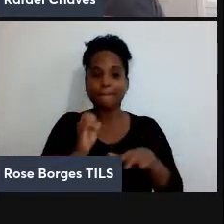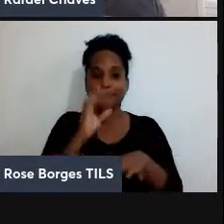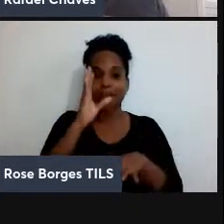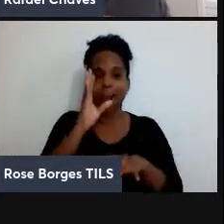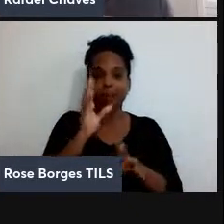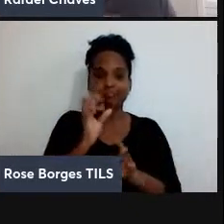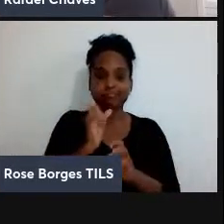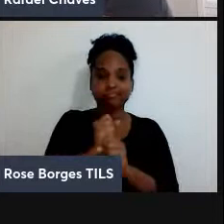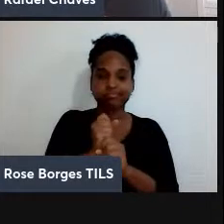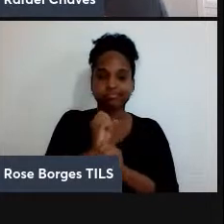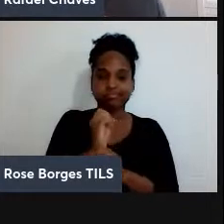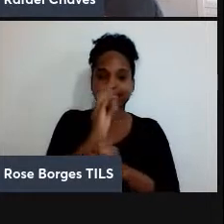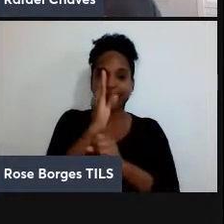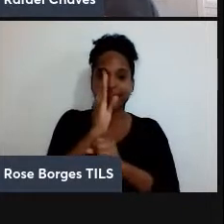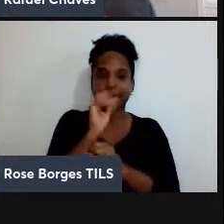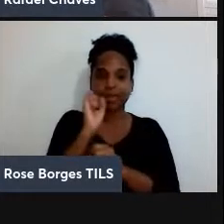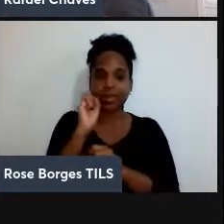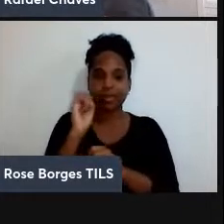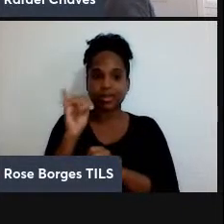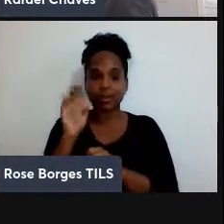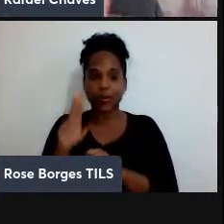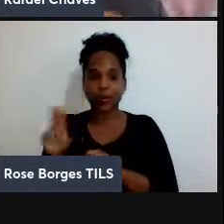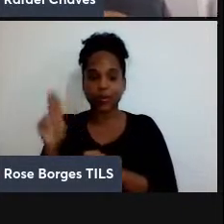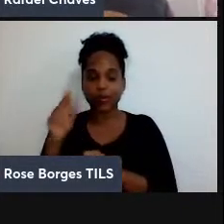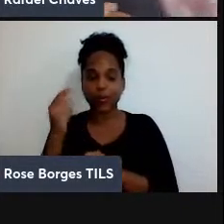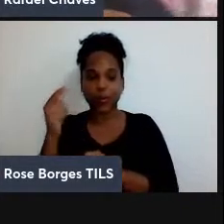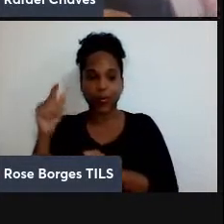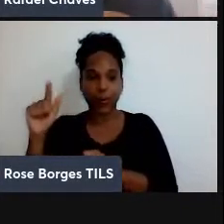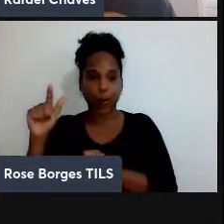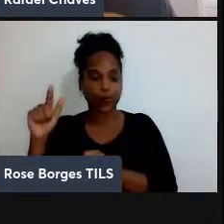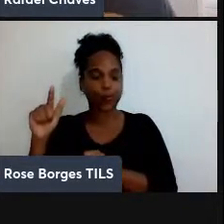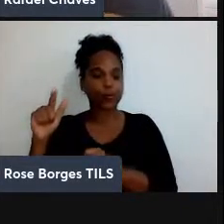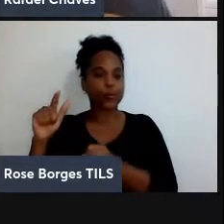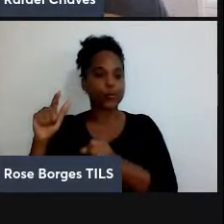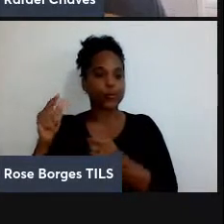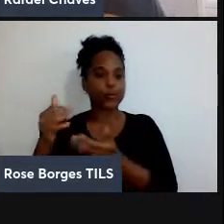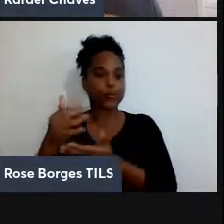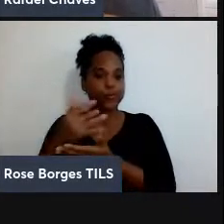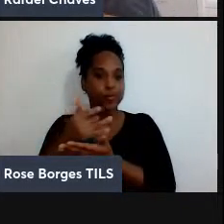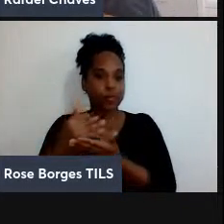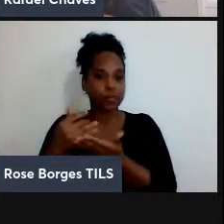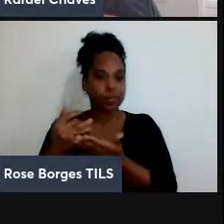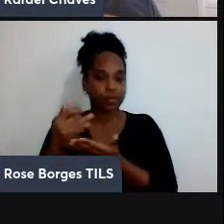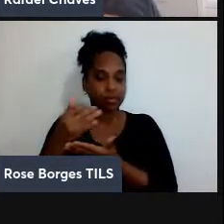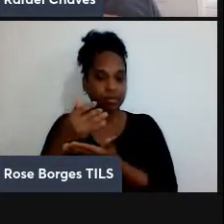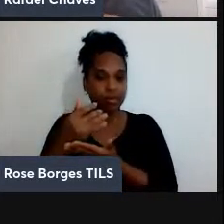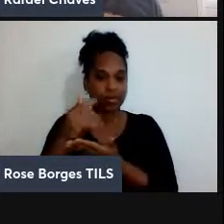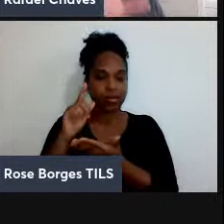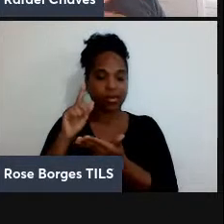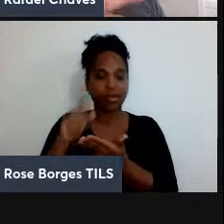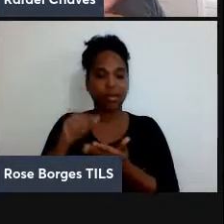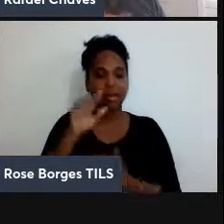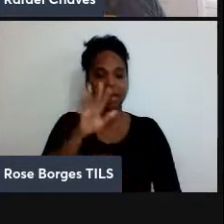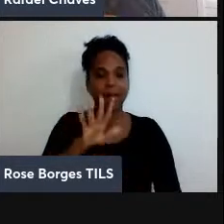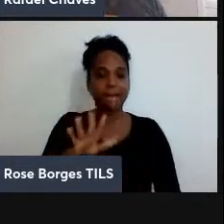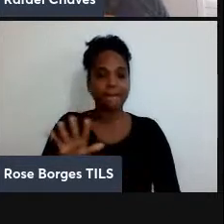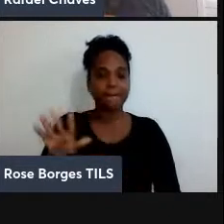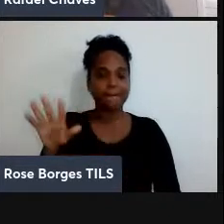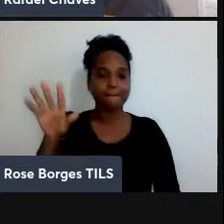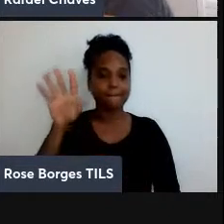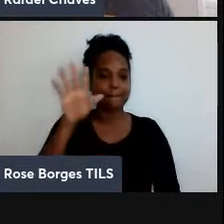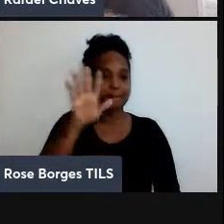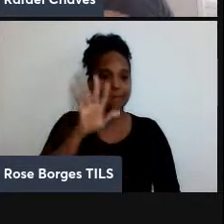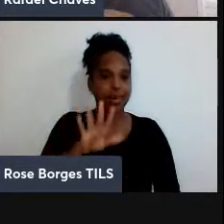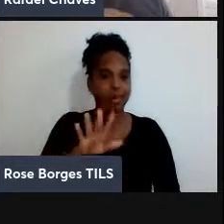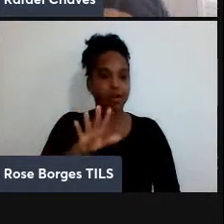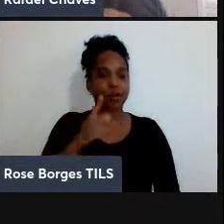usando efeitos clássicos. Então, essa é a visão geral, a forma como a gente costuma